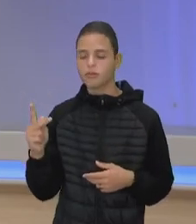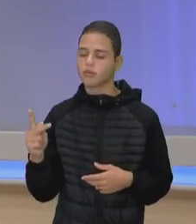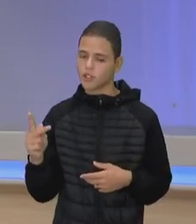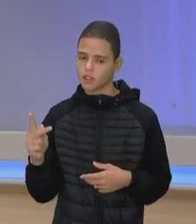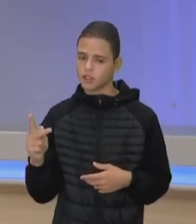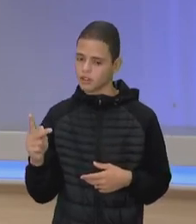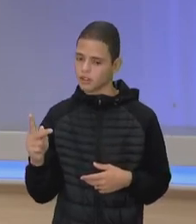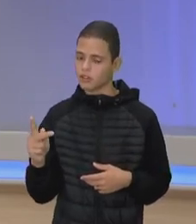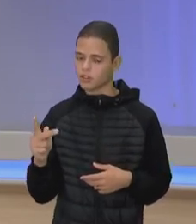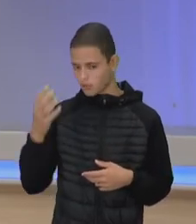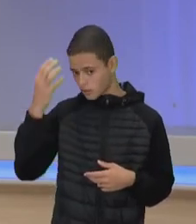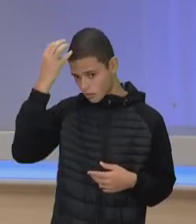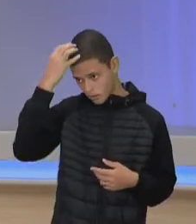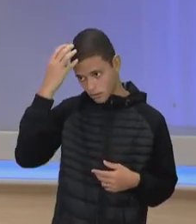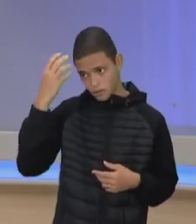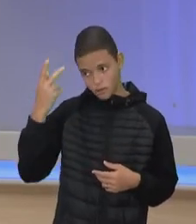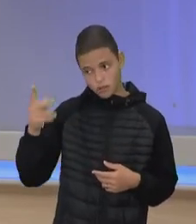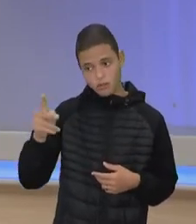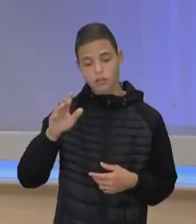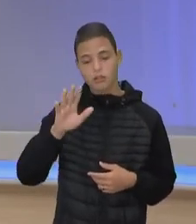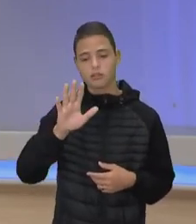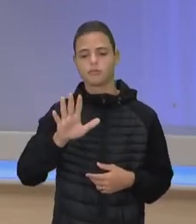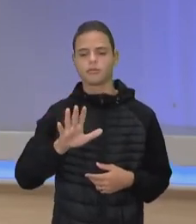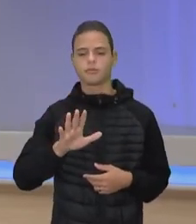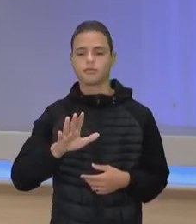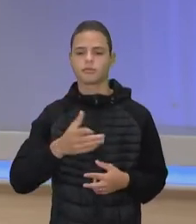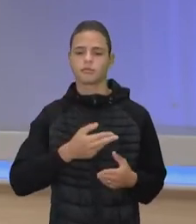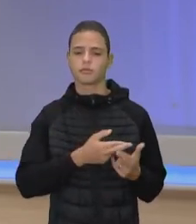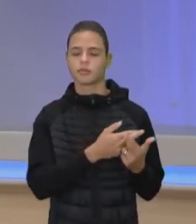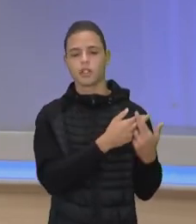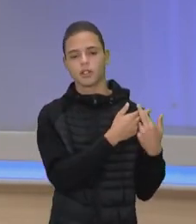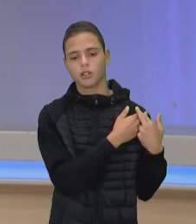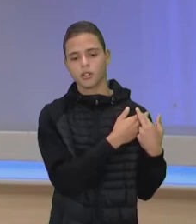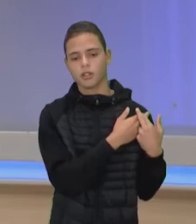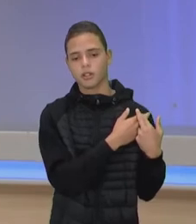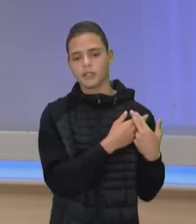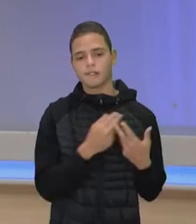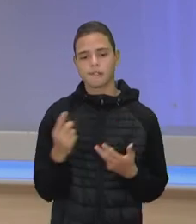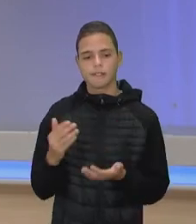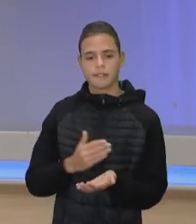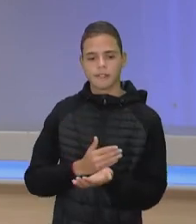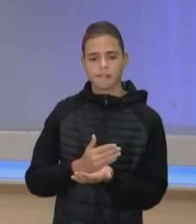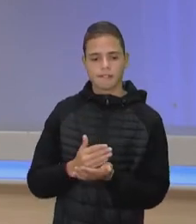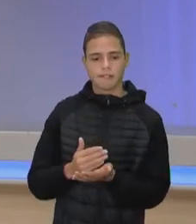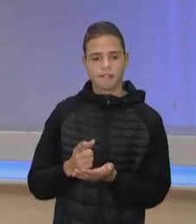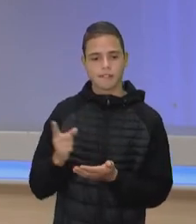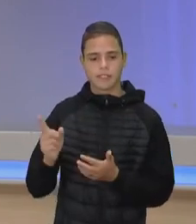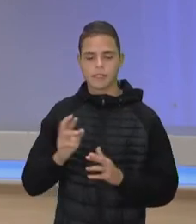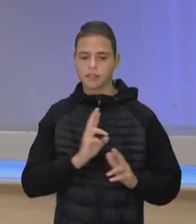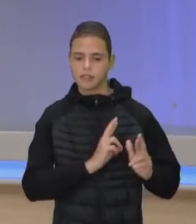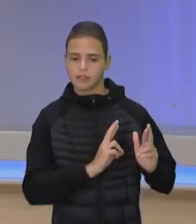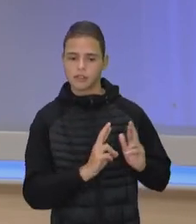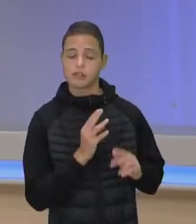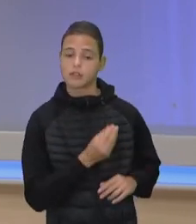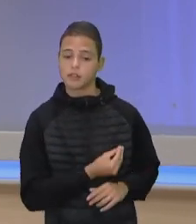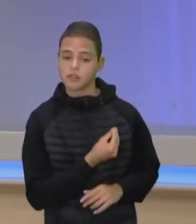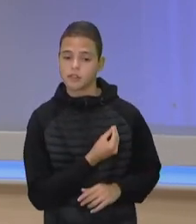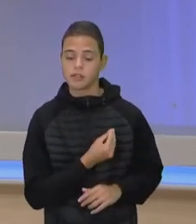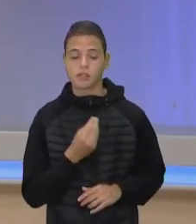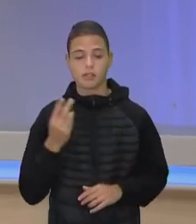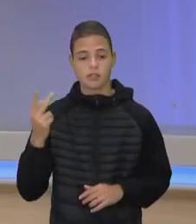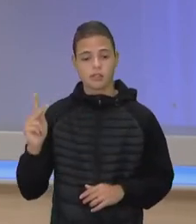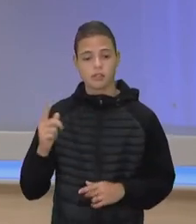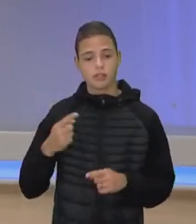obviamente. Mas é a responsabilidade dessa pessoa a partir das relações em que ela vive, né? Porque